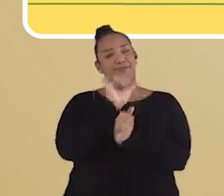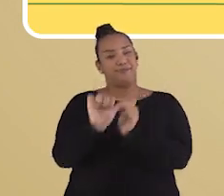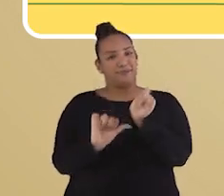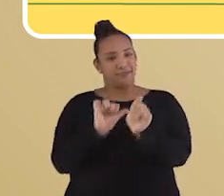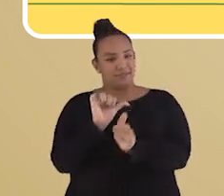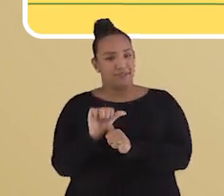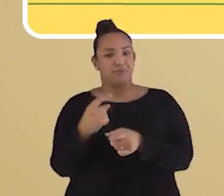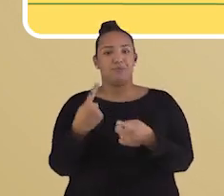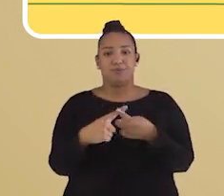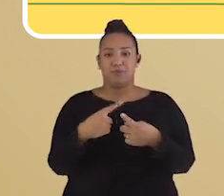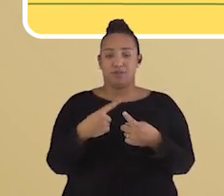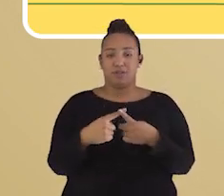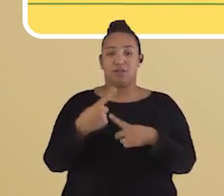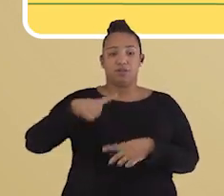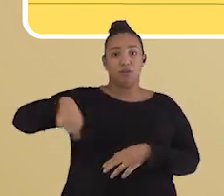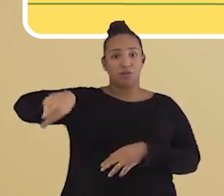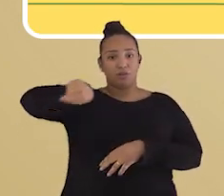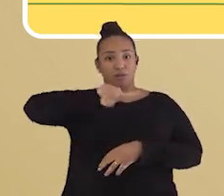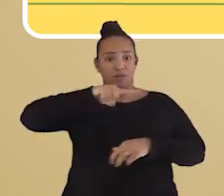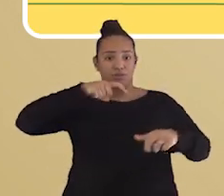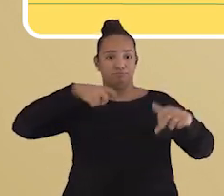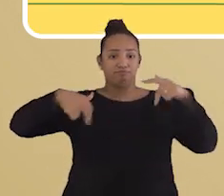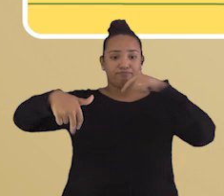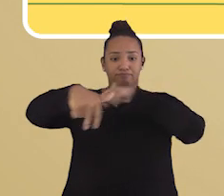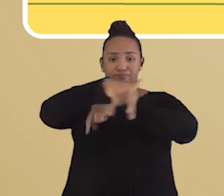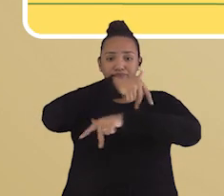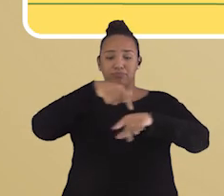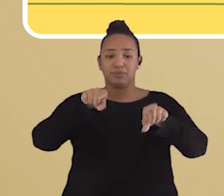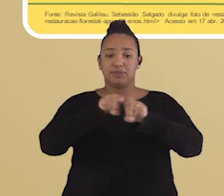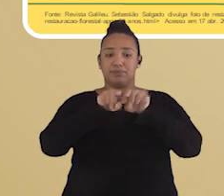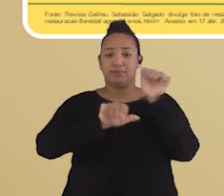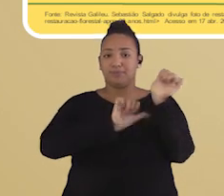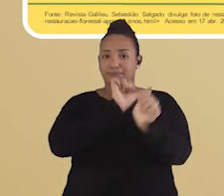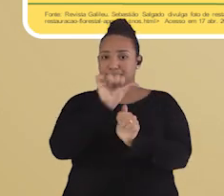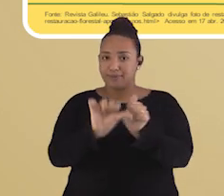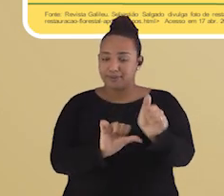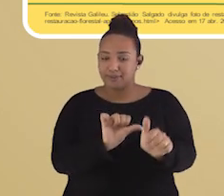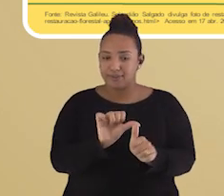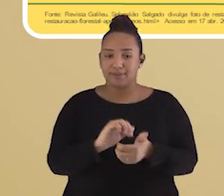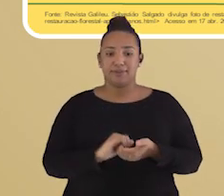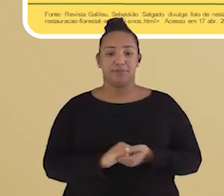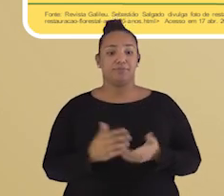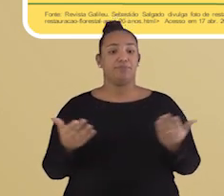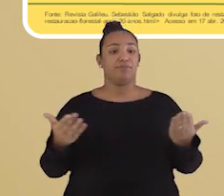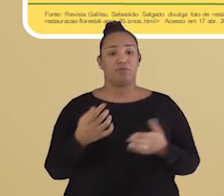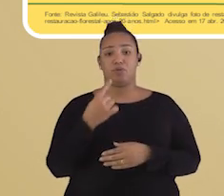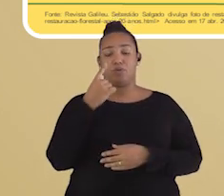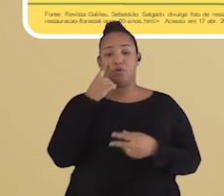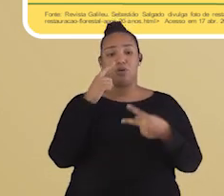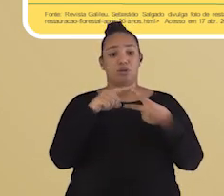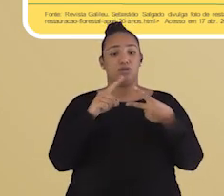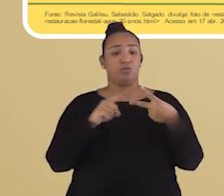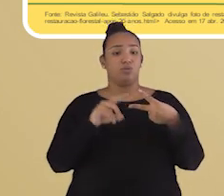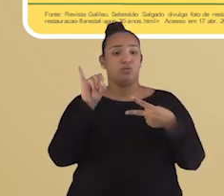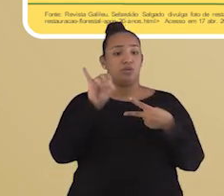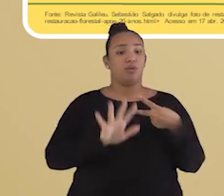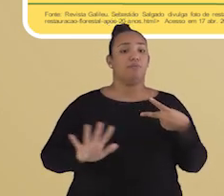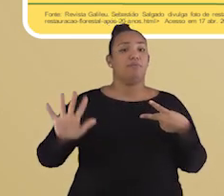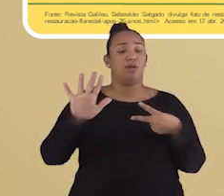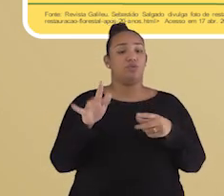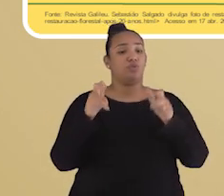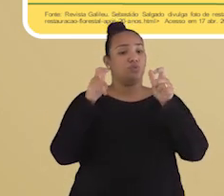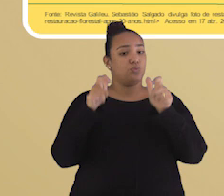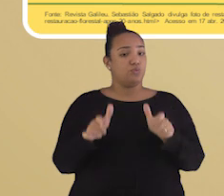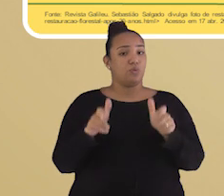devido a esses movimentos e essas mudanças. Reparem essas duas imagens de um mesmo